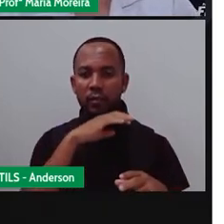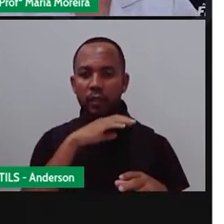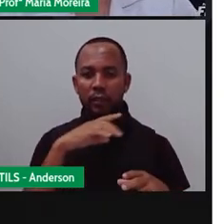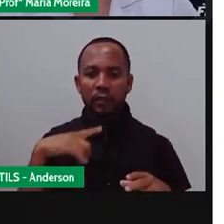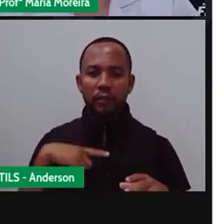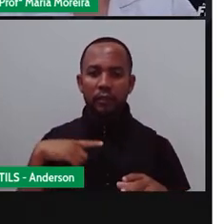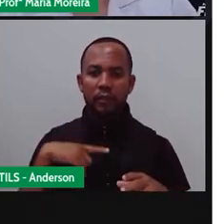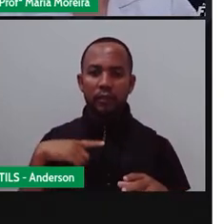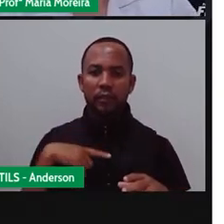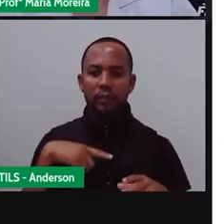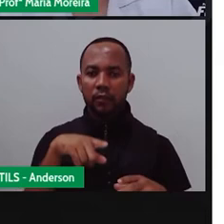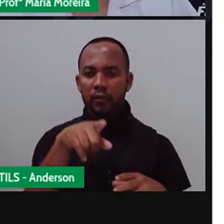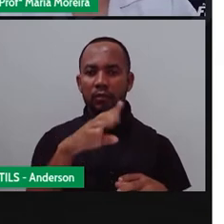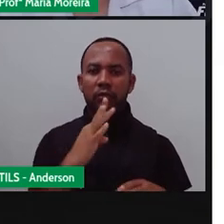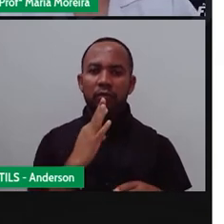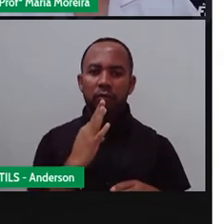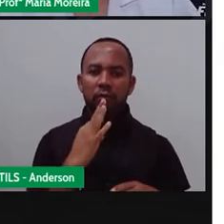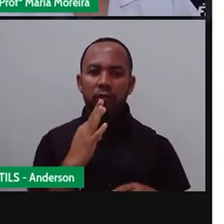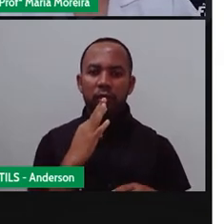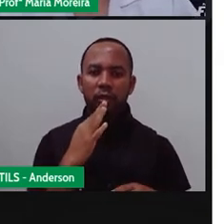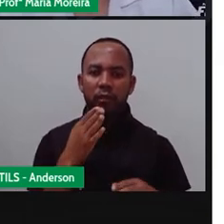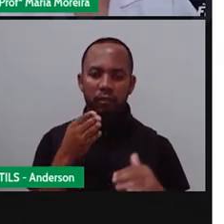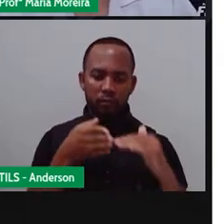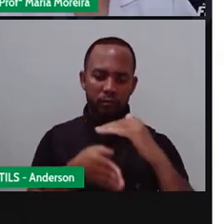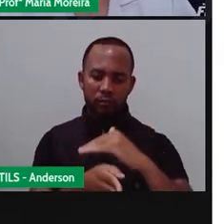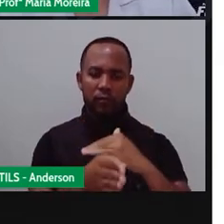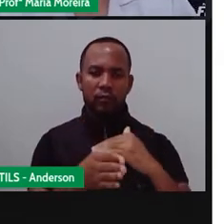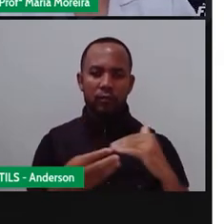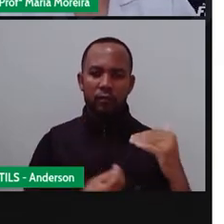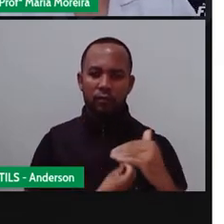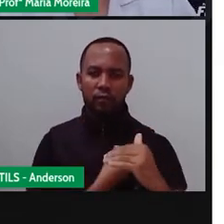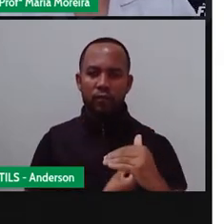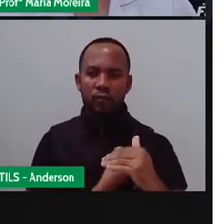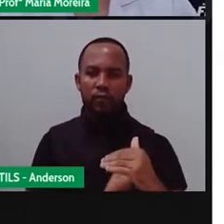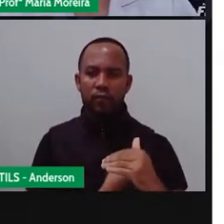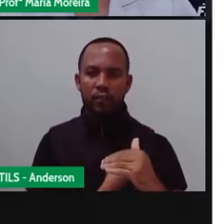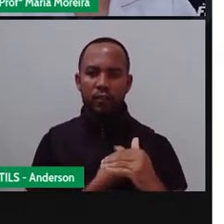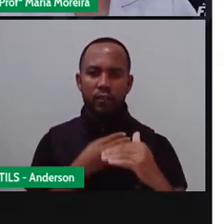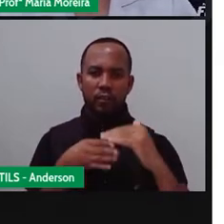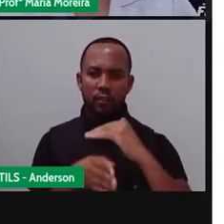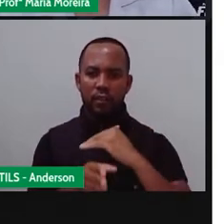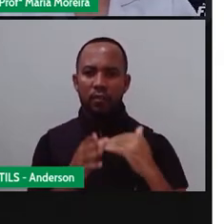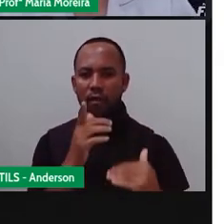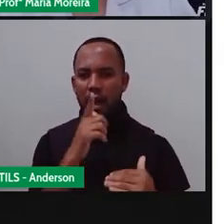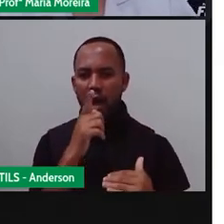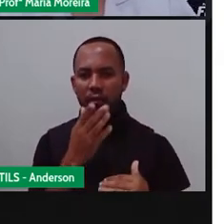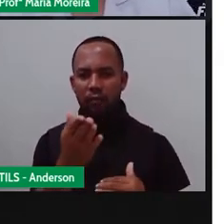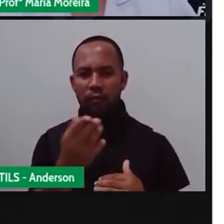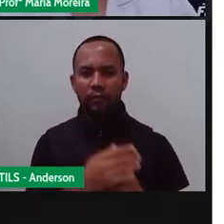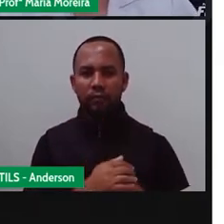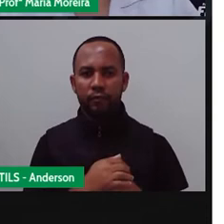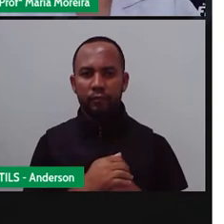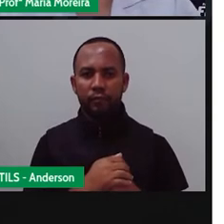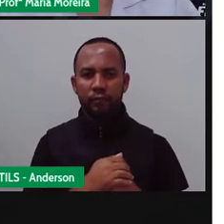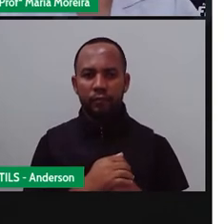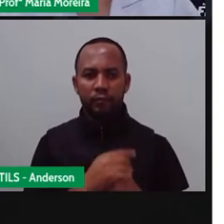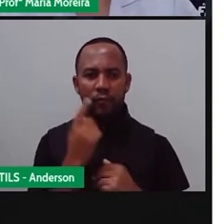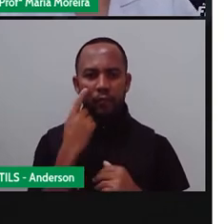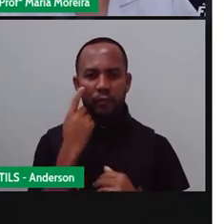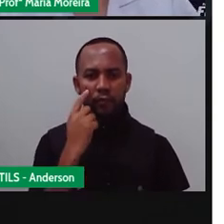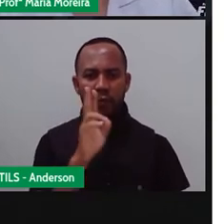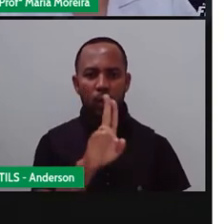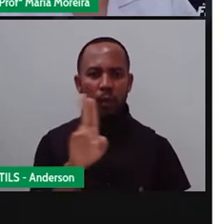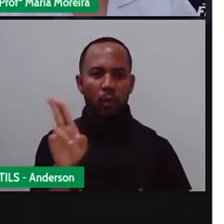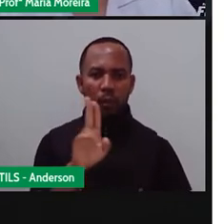De Nemo. Quem assistiu Nemo aí? O dourado, entre outros. Então, a prova já deu aí, ó. O tubarão,